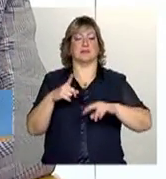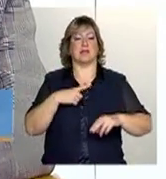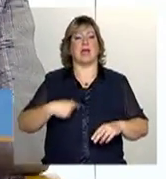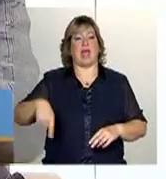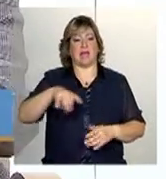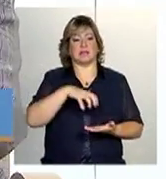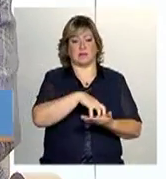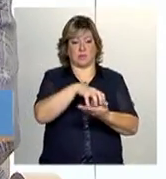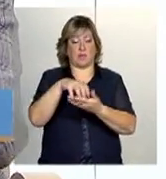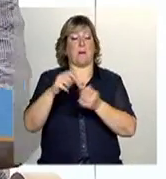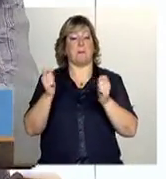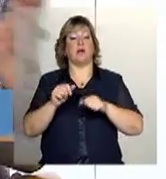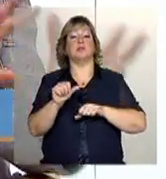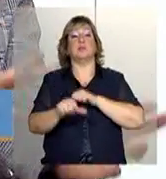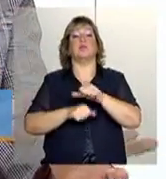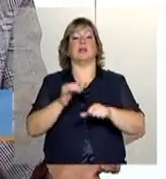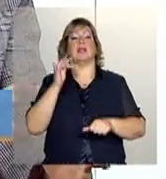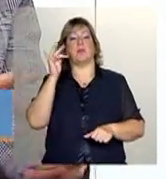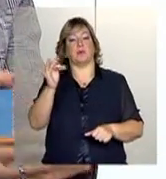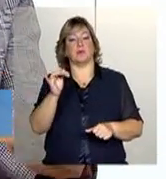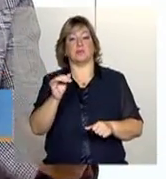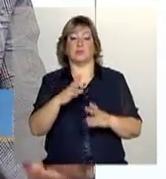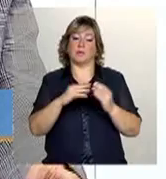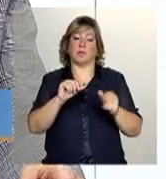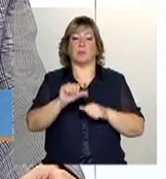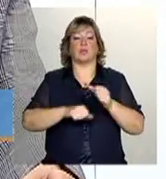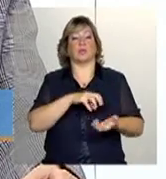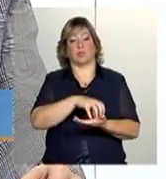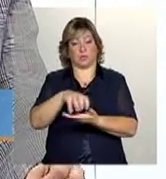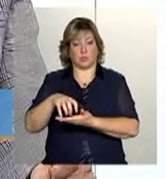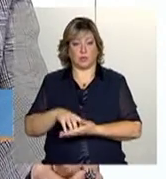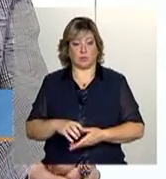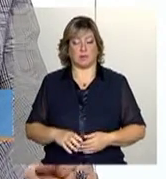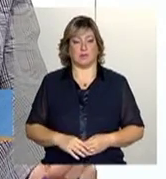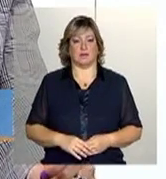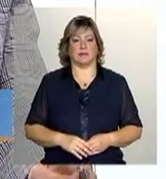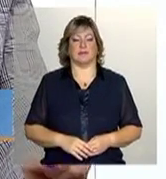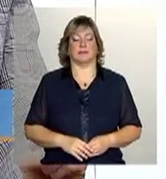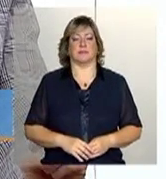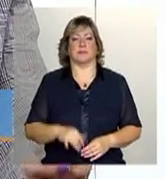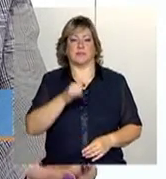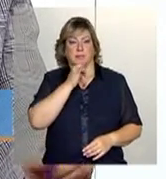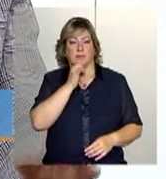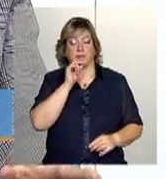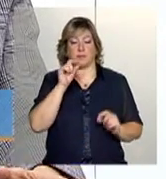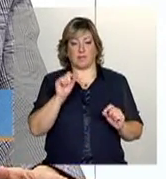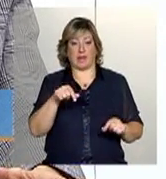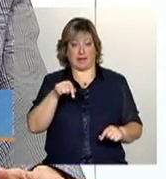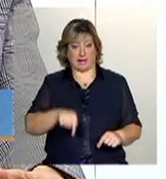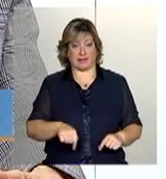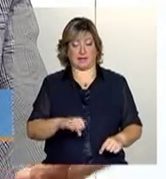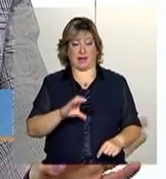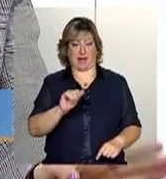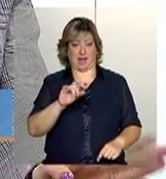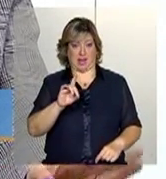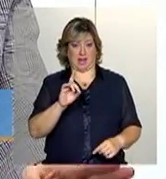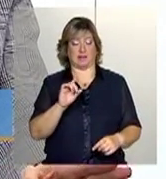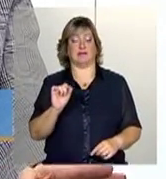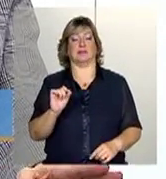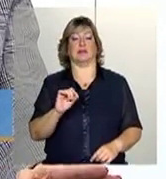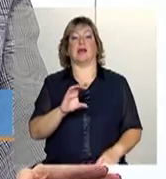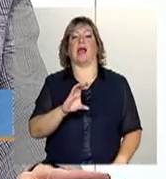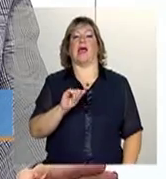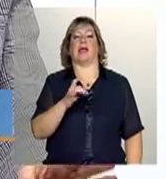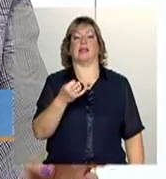específicos mesmo, que é uma situação agora e que pode não ser amanhã. E desde quando se pensa nisso? Já... Nós, na verdade, o cadastro começou a identificar esses grupos, no caso de